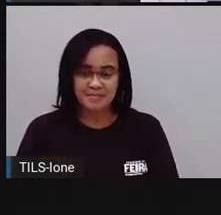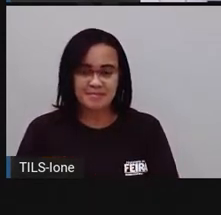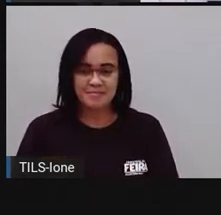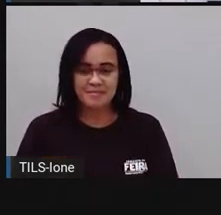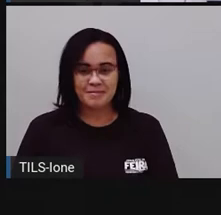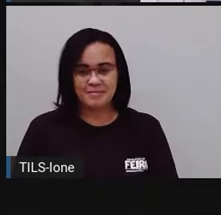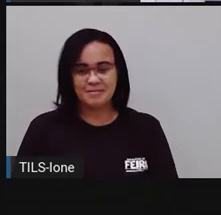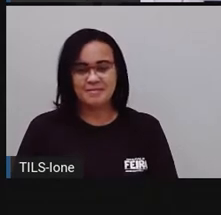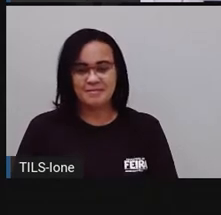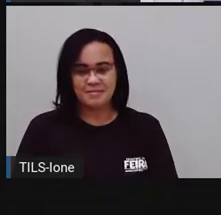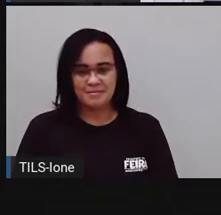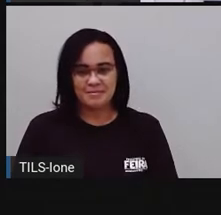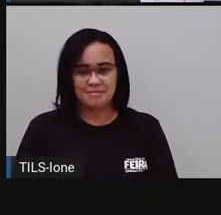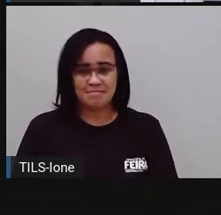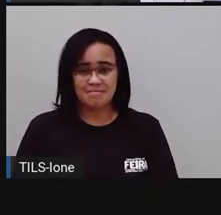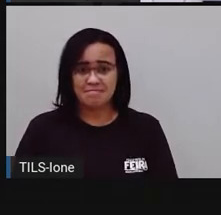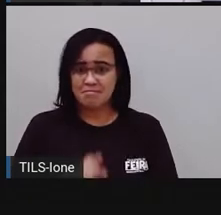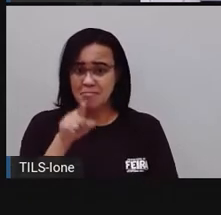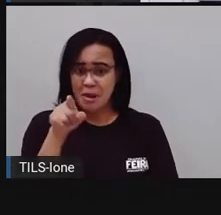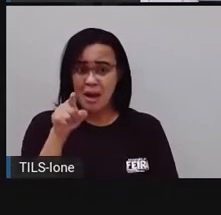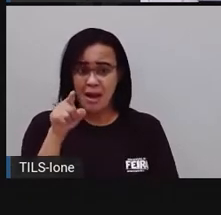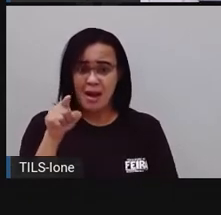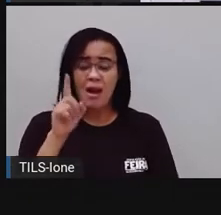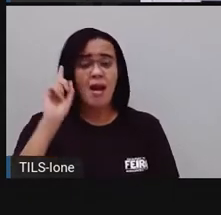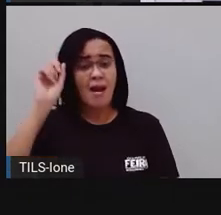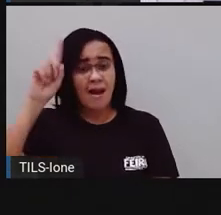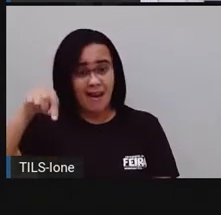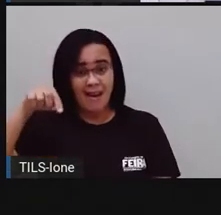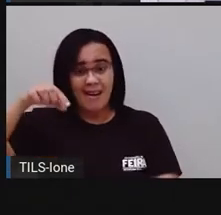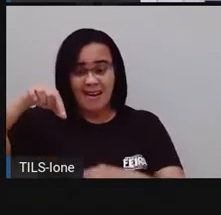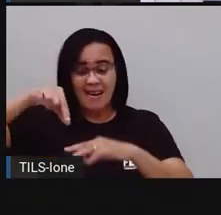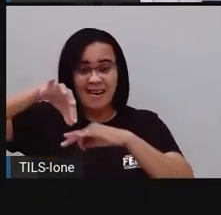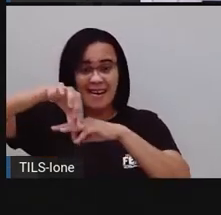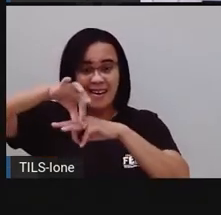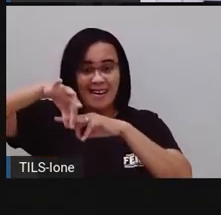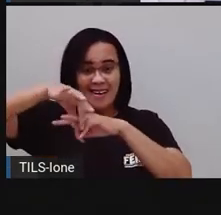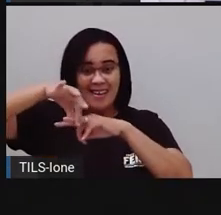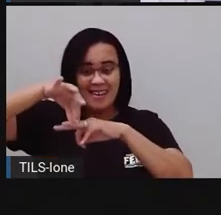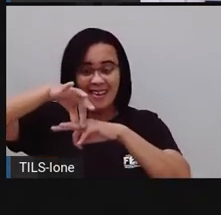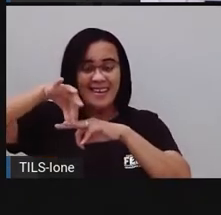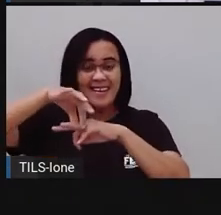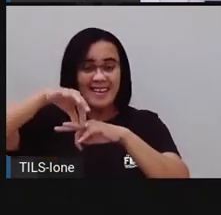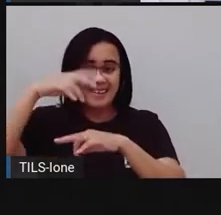Este é o anel da princesa Maribel. Maribel.